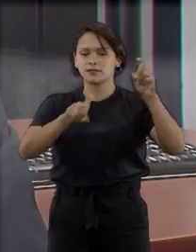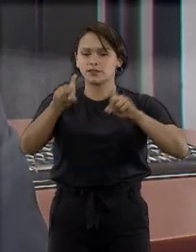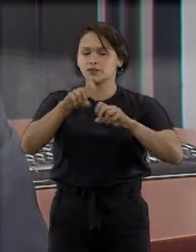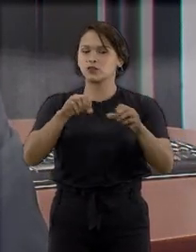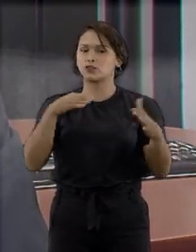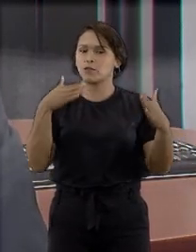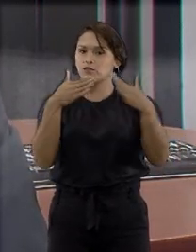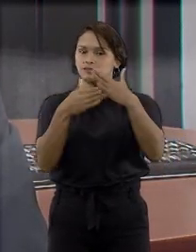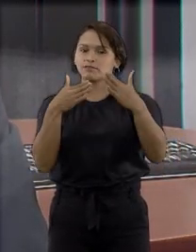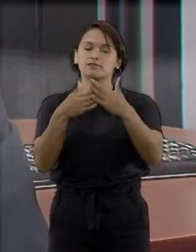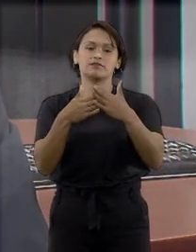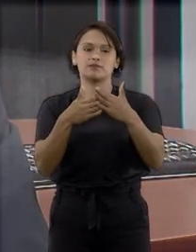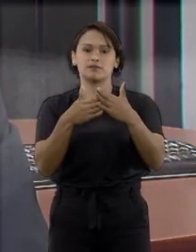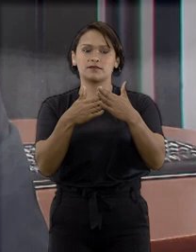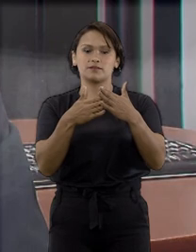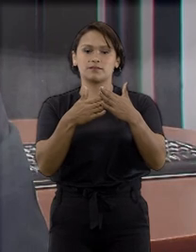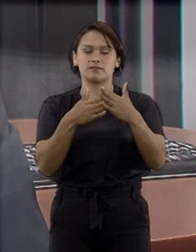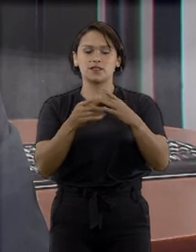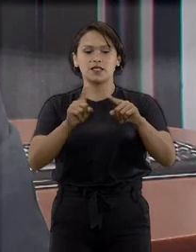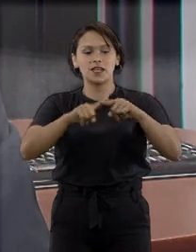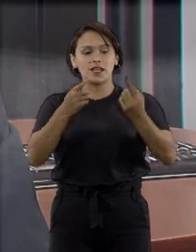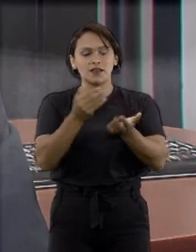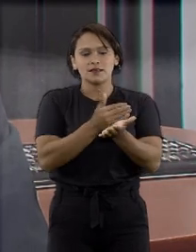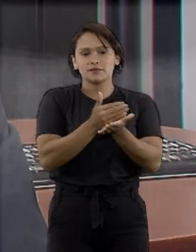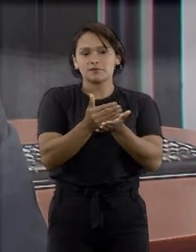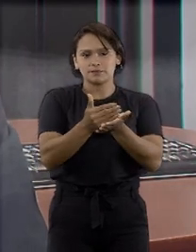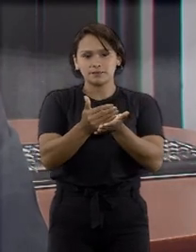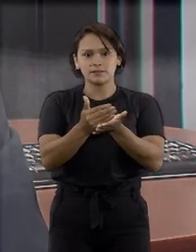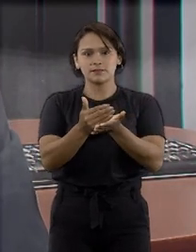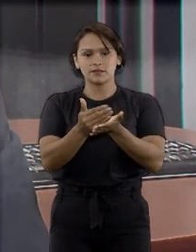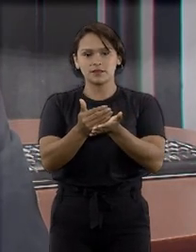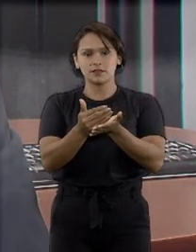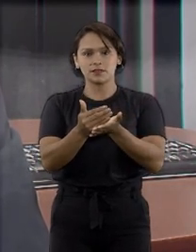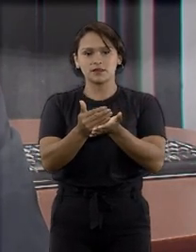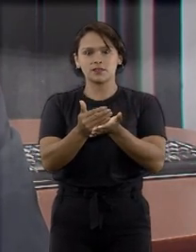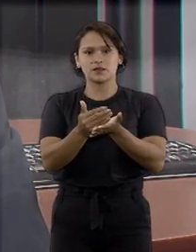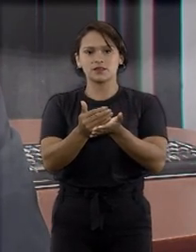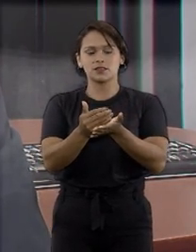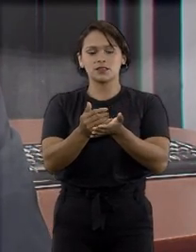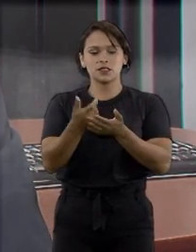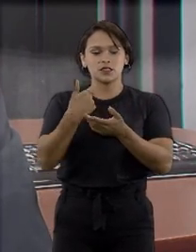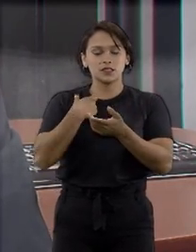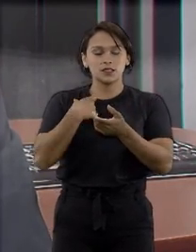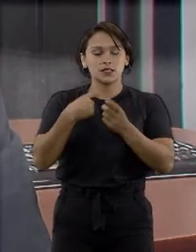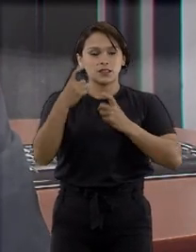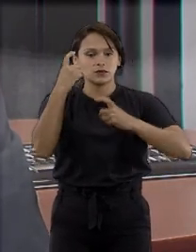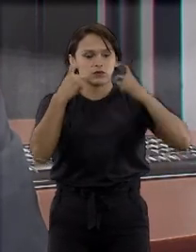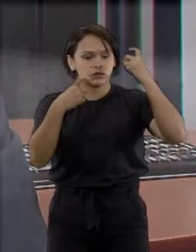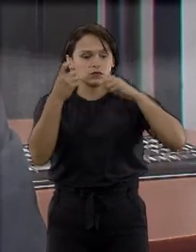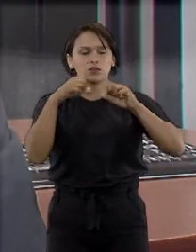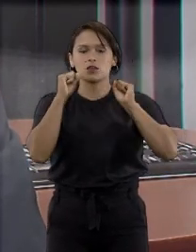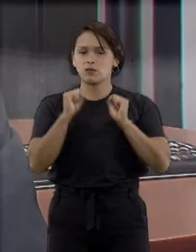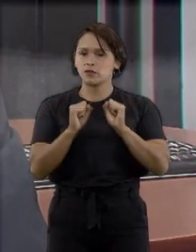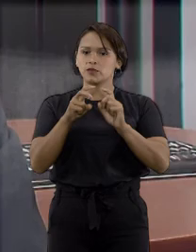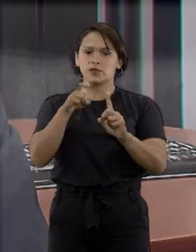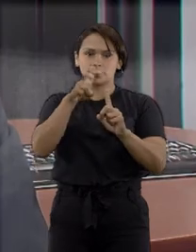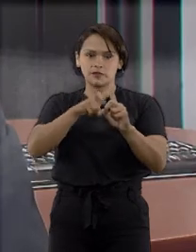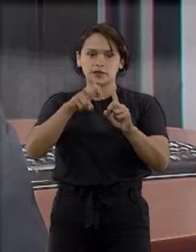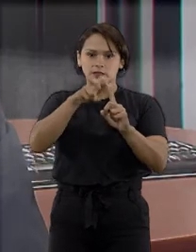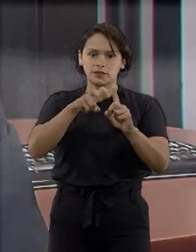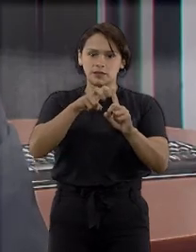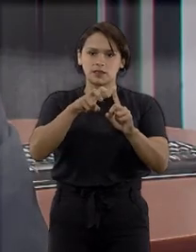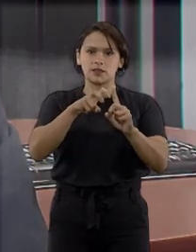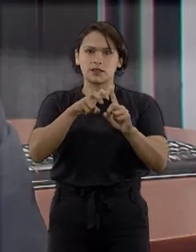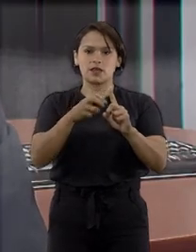inoperantes. Então, a partir daí, a gente já começou a ter uma suspeita de que poderia ser um ataque